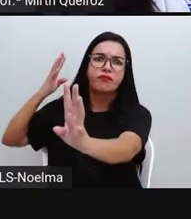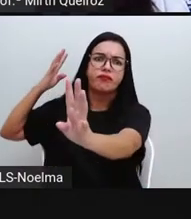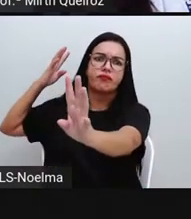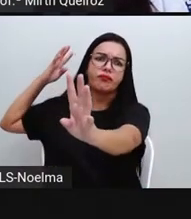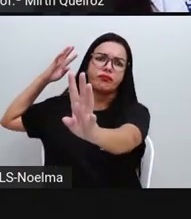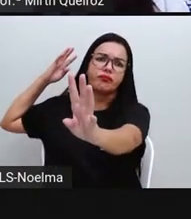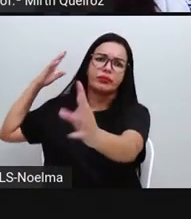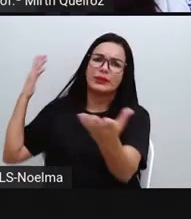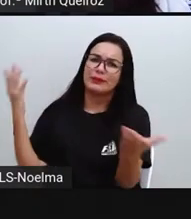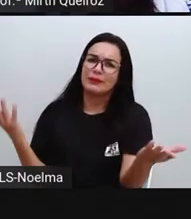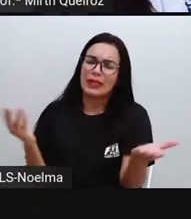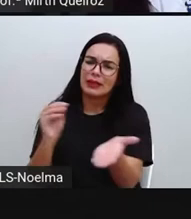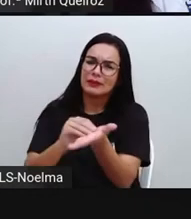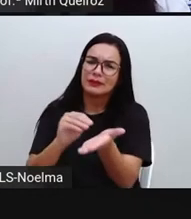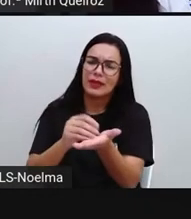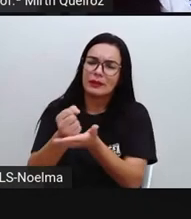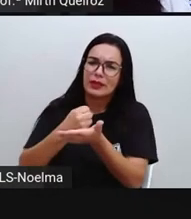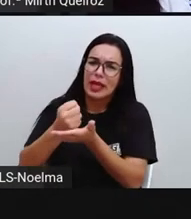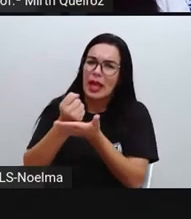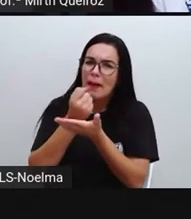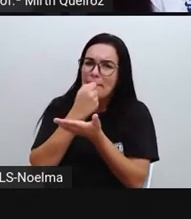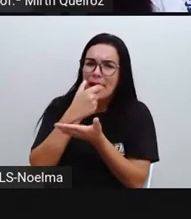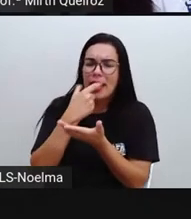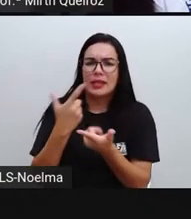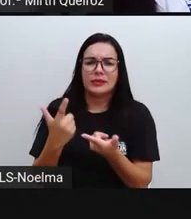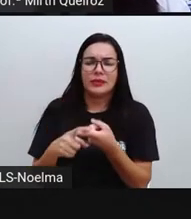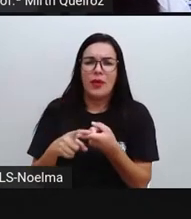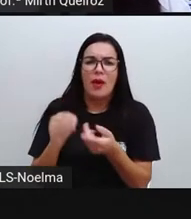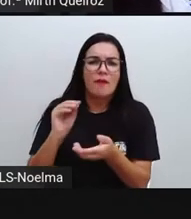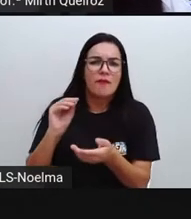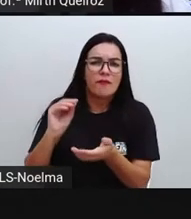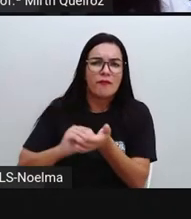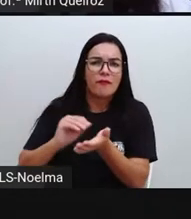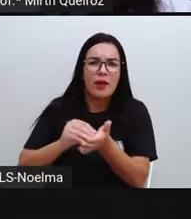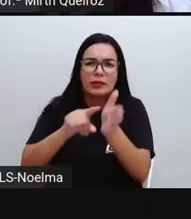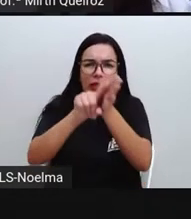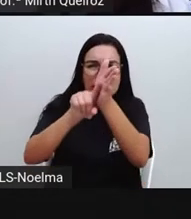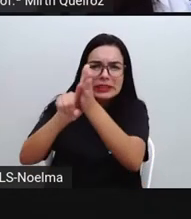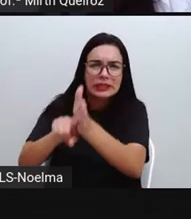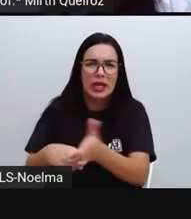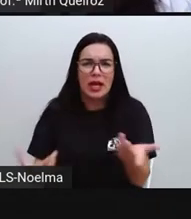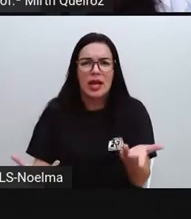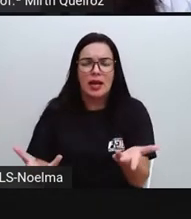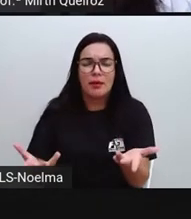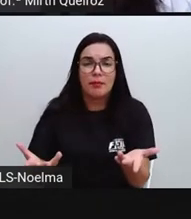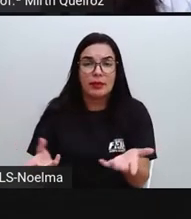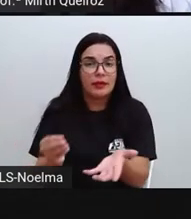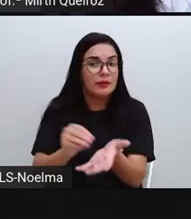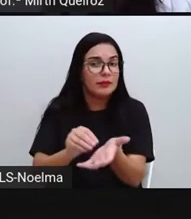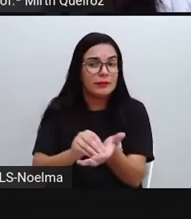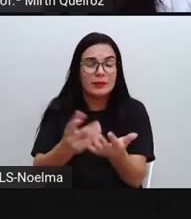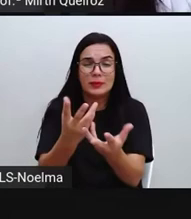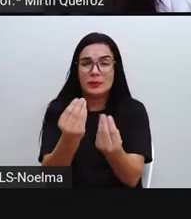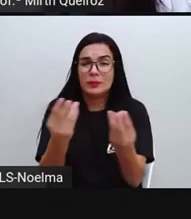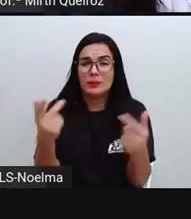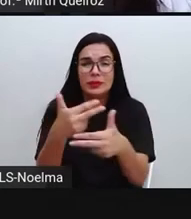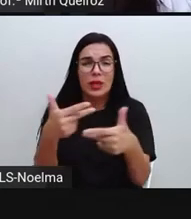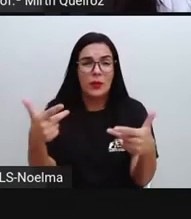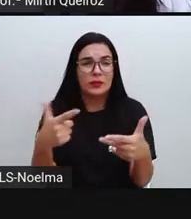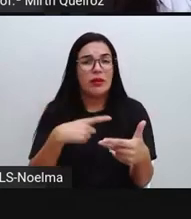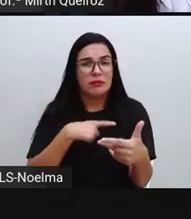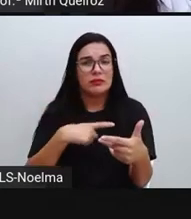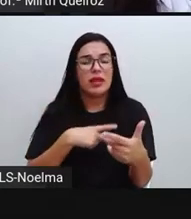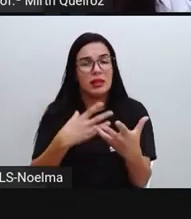ausência de aparelhos, medicamentos, a ausência de médico, né? Que há um pequeno